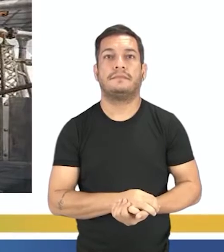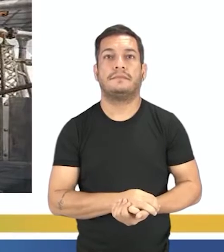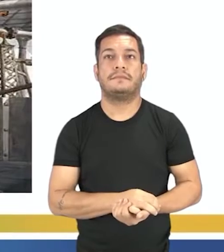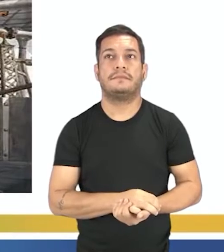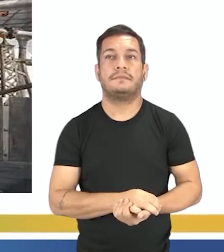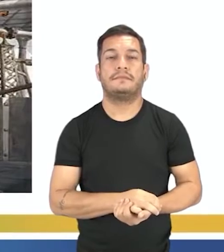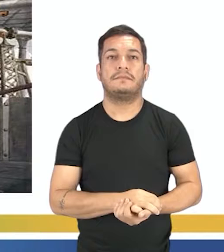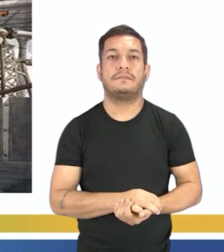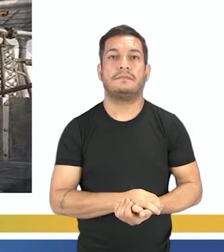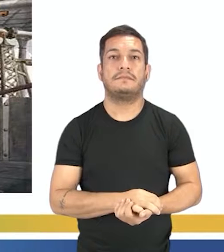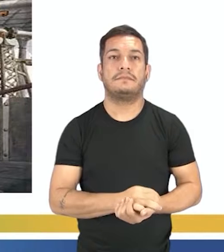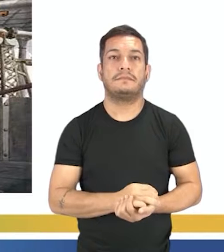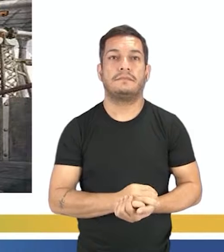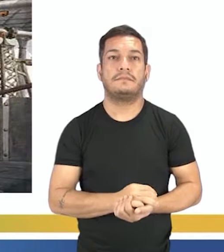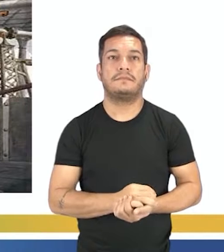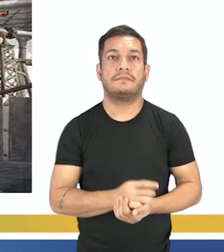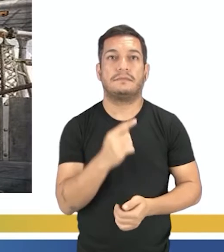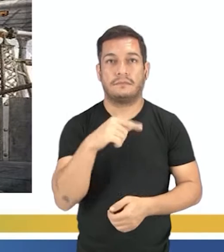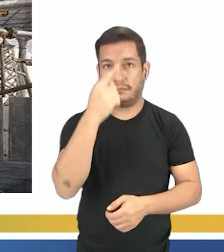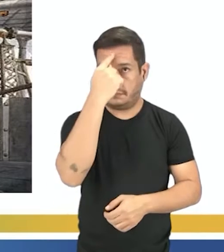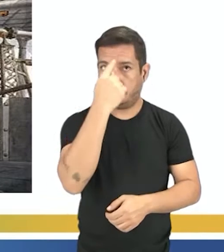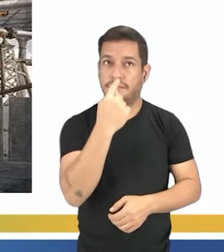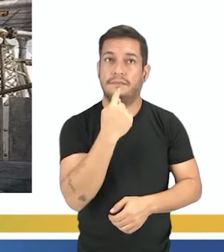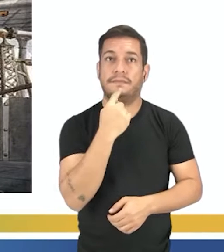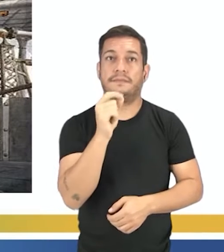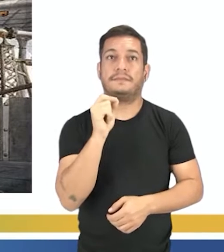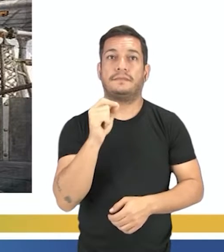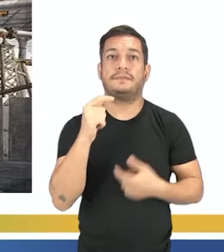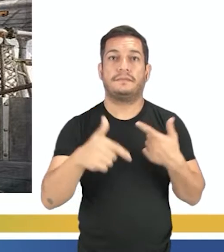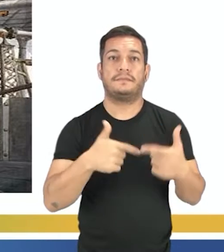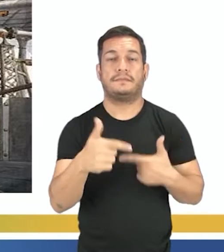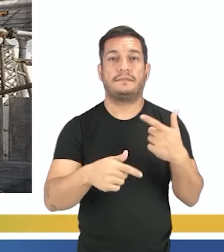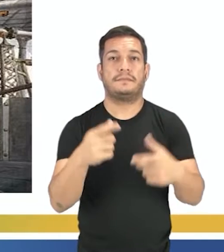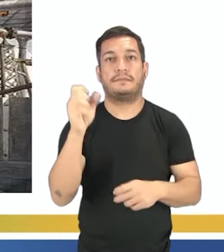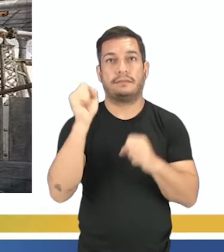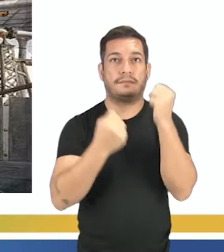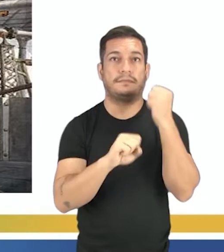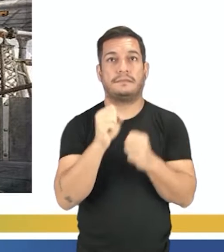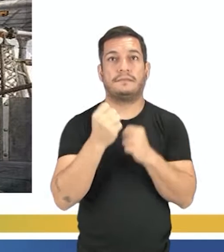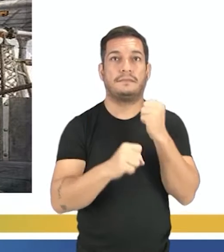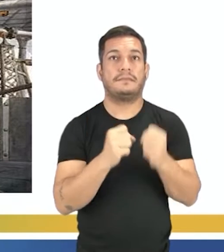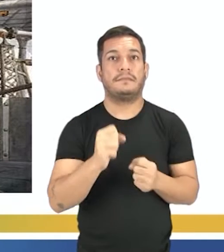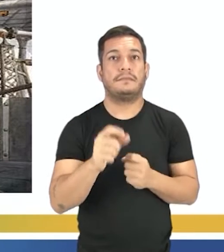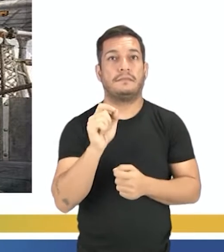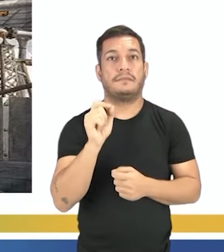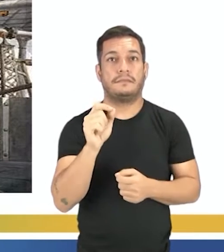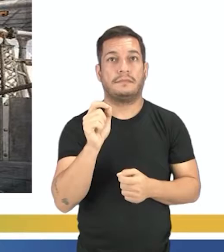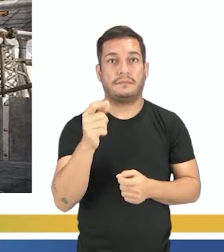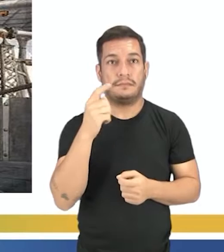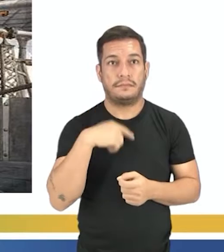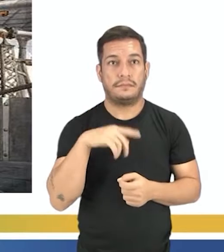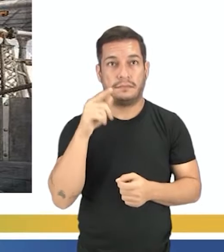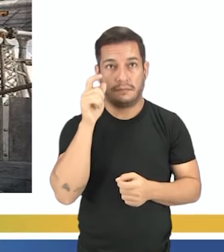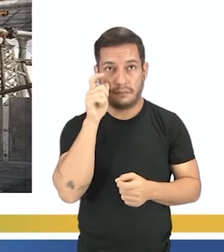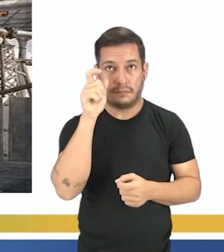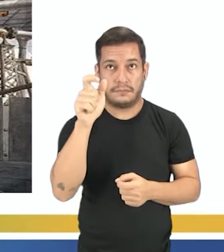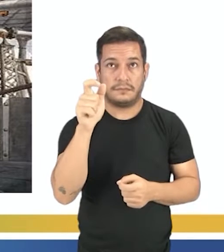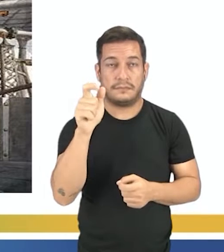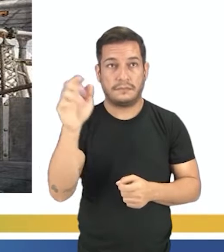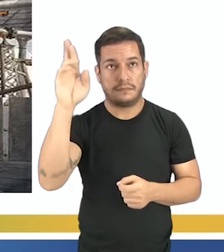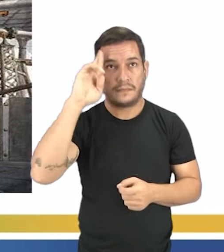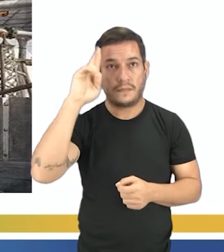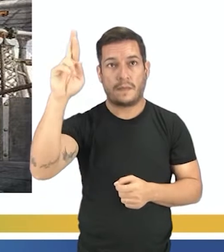aqui é a imagem dos trabalhadores da fábrica, e eles estão sob os olhares atentos do